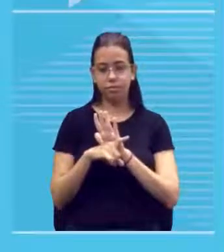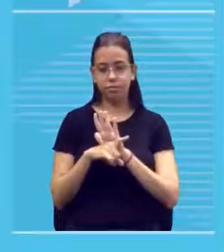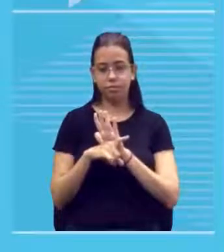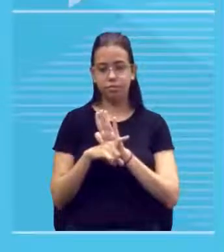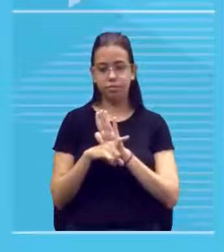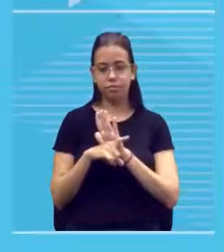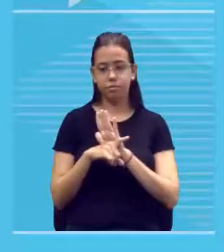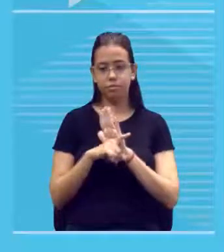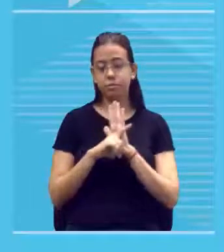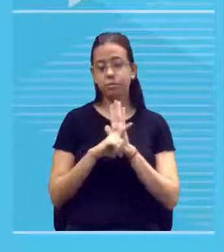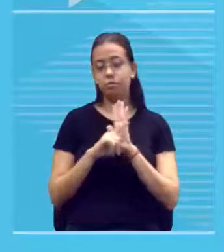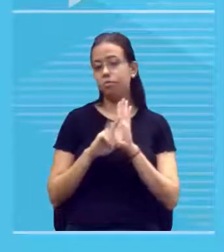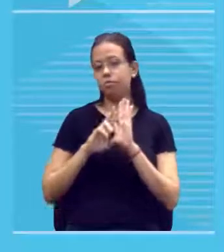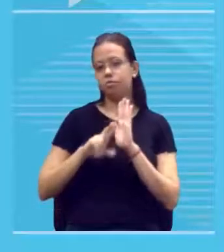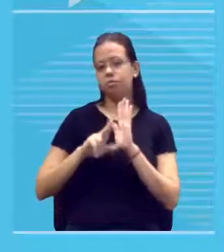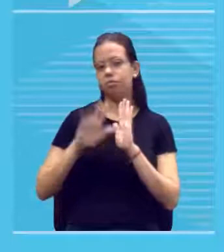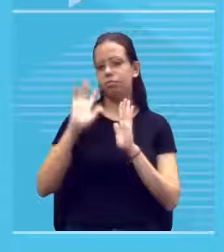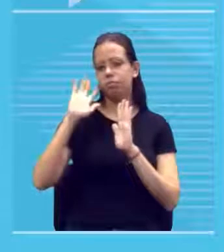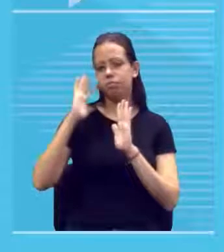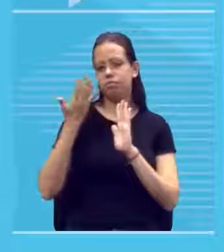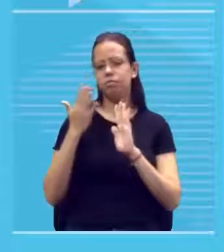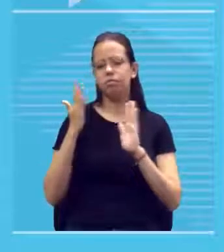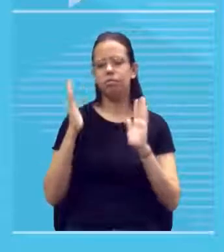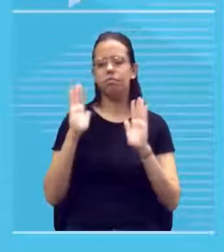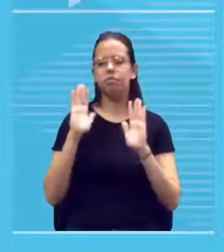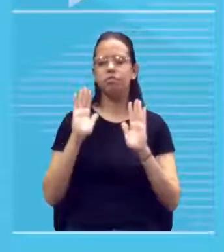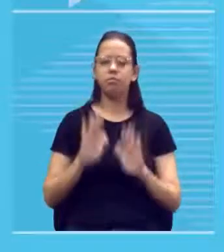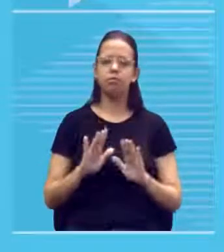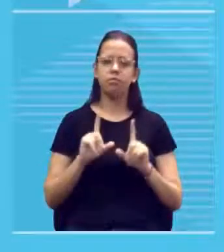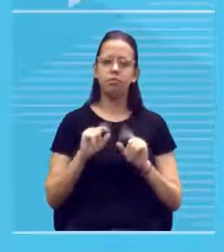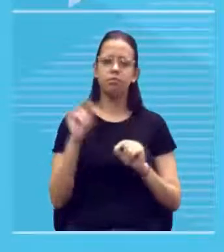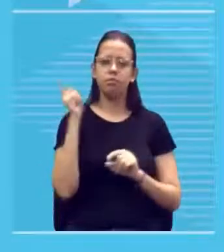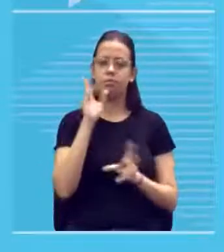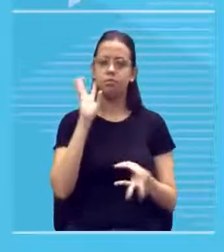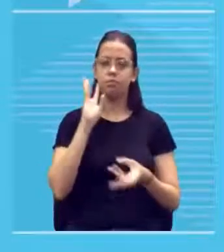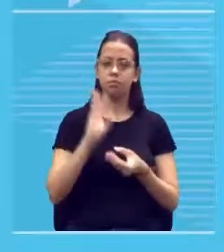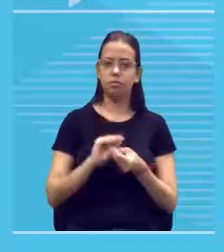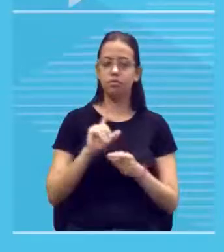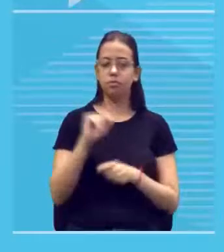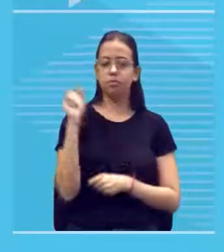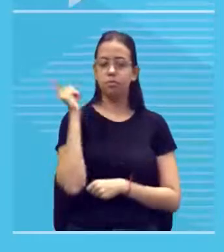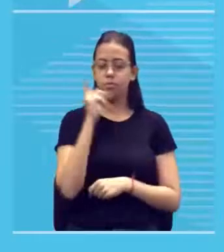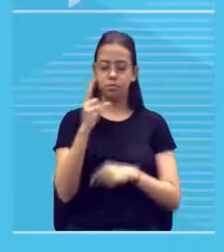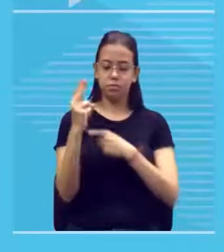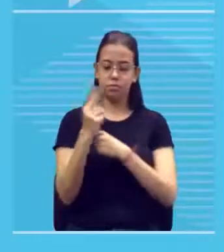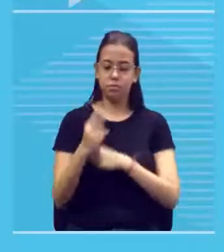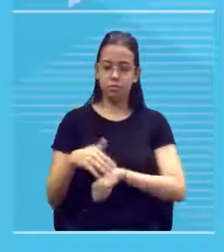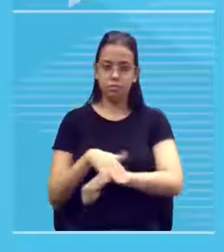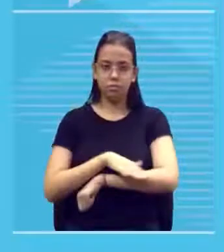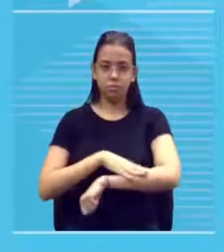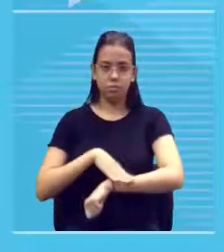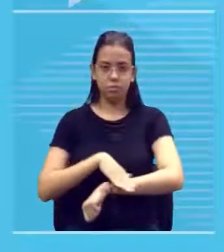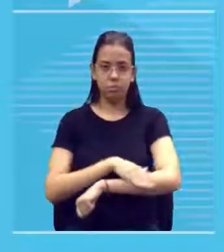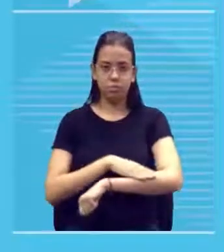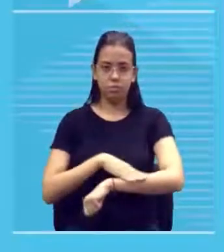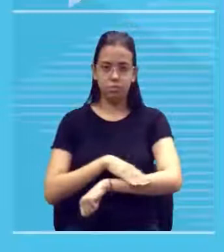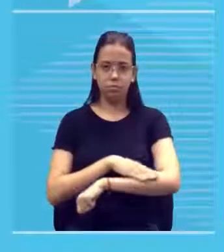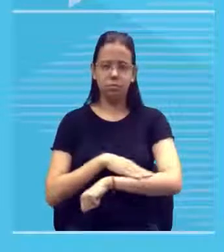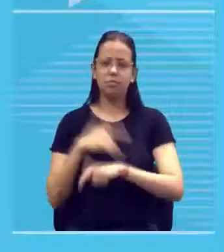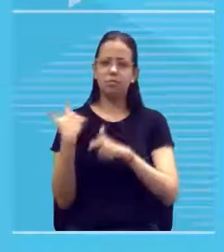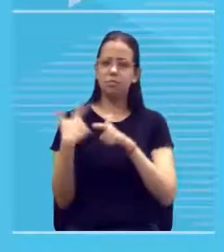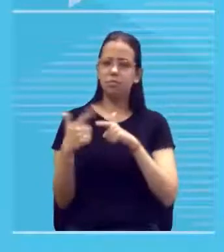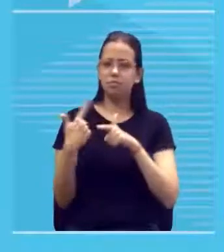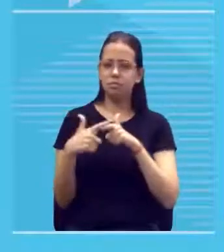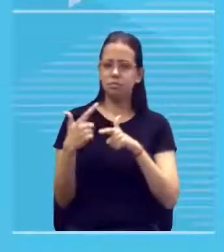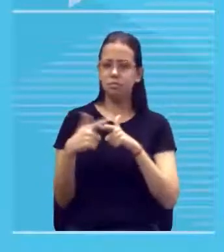não resolveu mas entrou numa conclusão de que para proteger a pele das intempéries